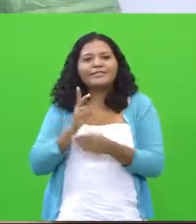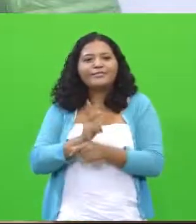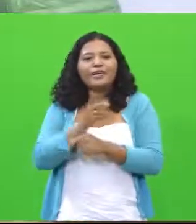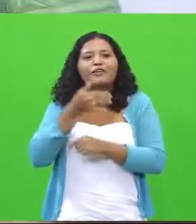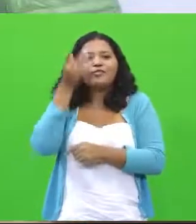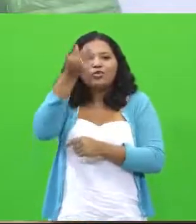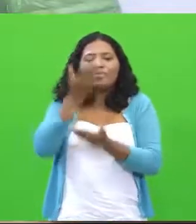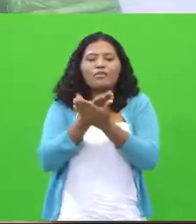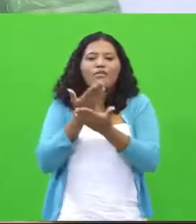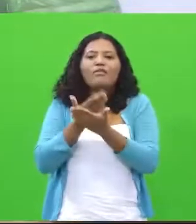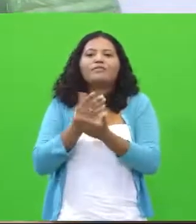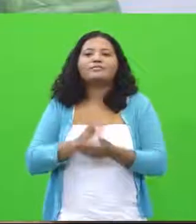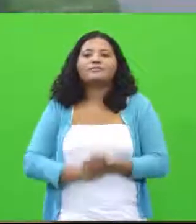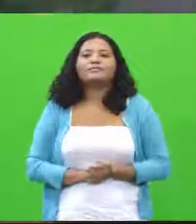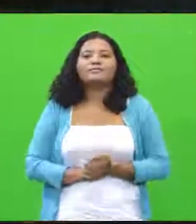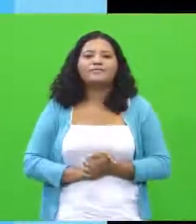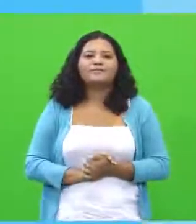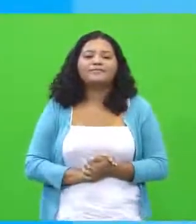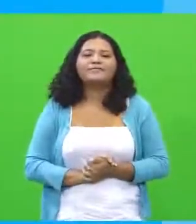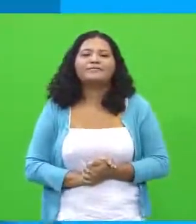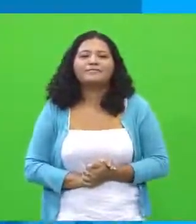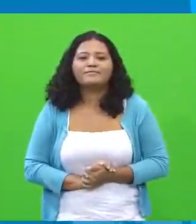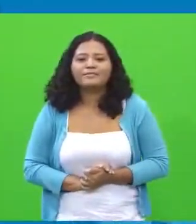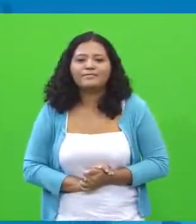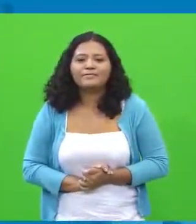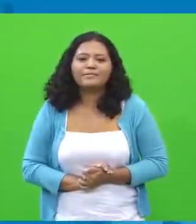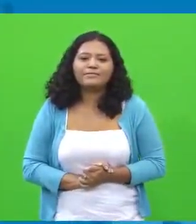aula. Tchau, tchau.